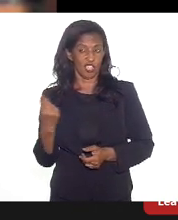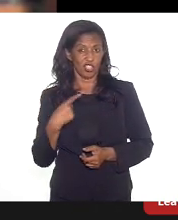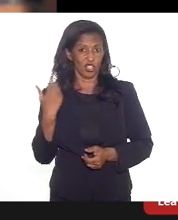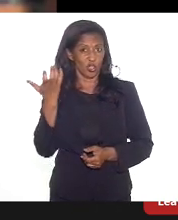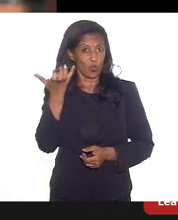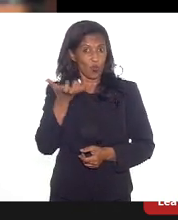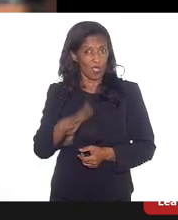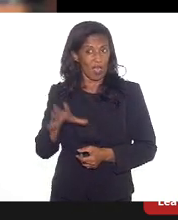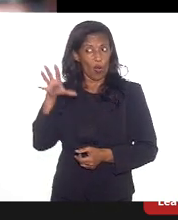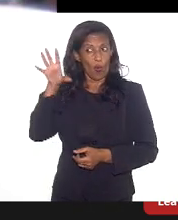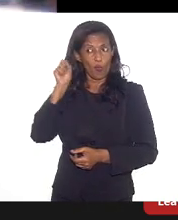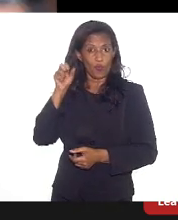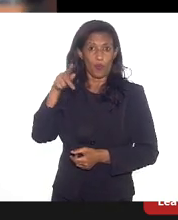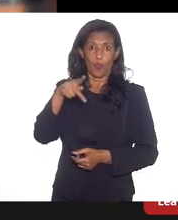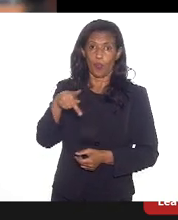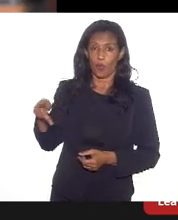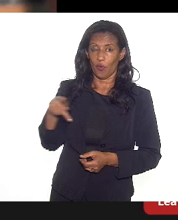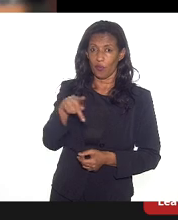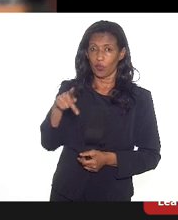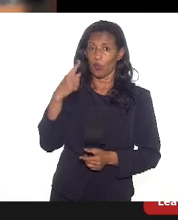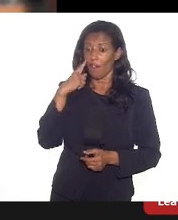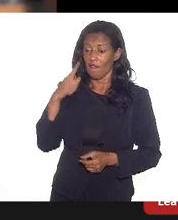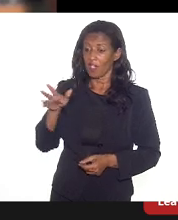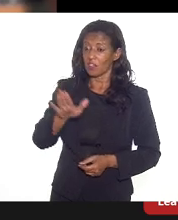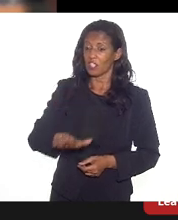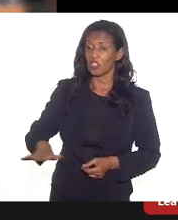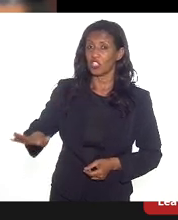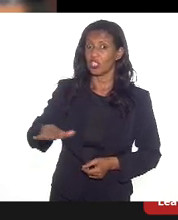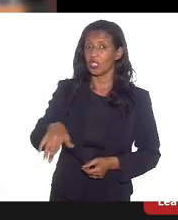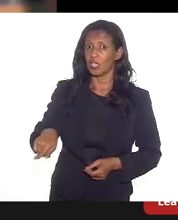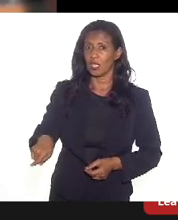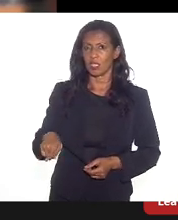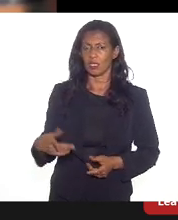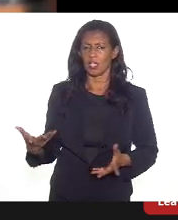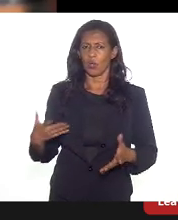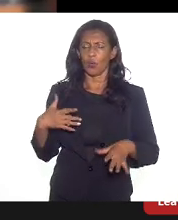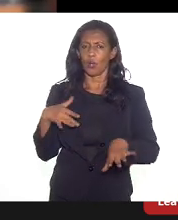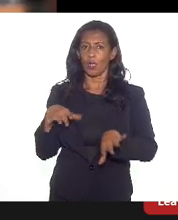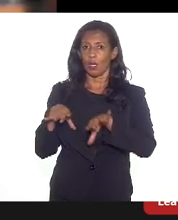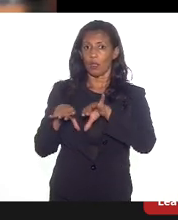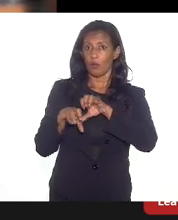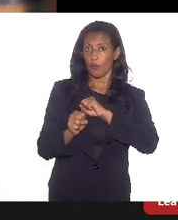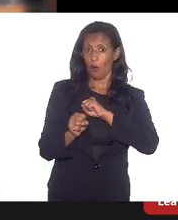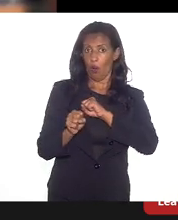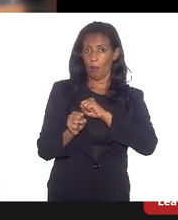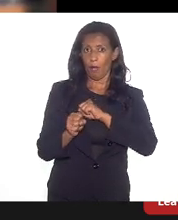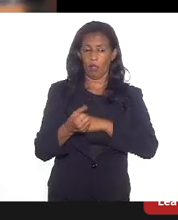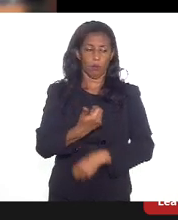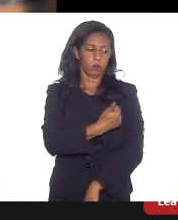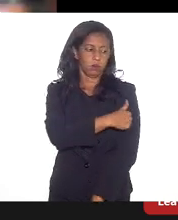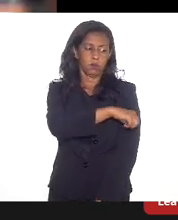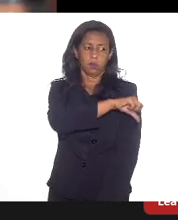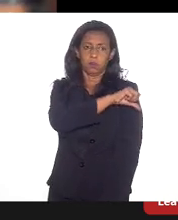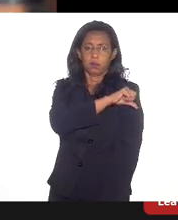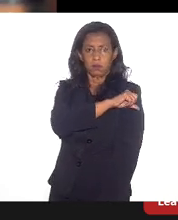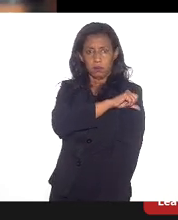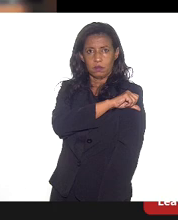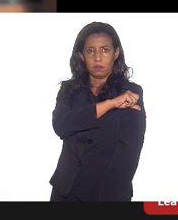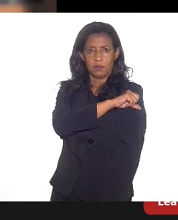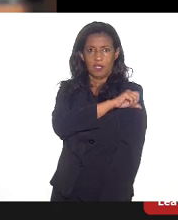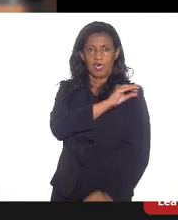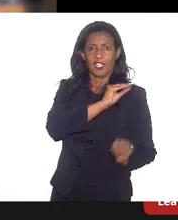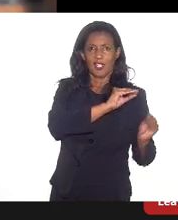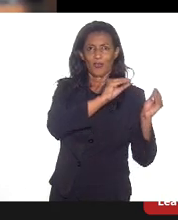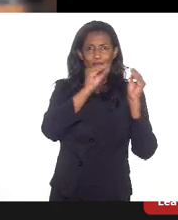linha de ponta, que estão com essa criançada, aí quando o garoto termina o primeiro grau, ele vai para o segundo